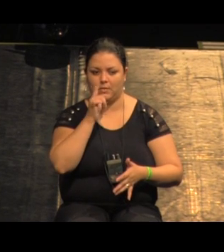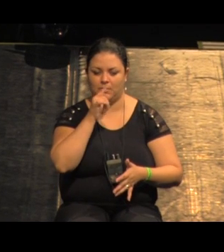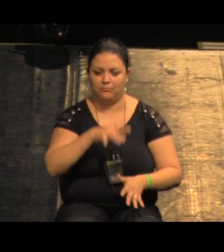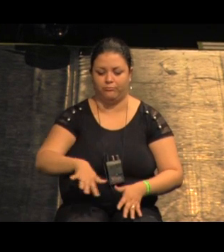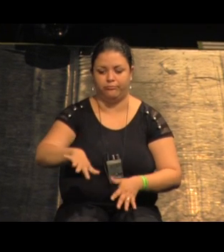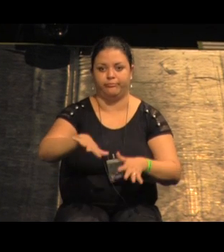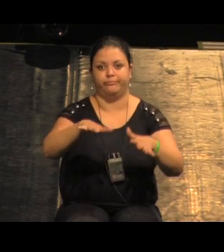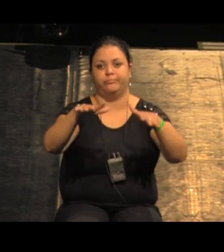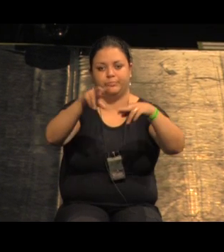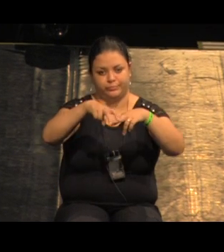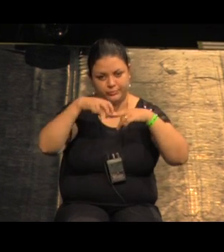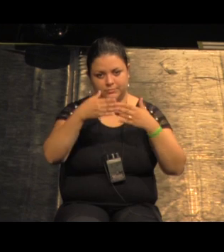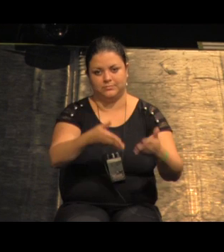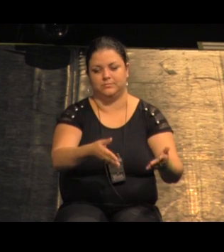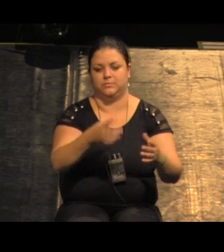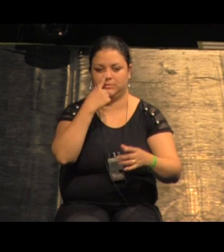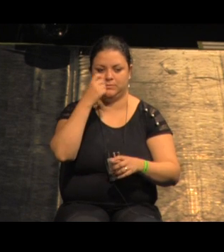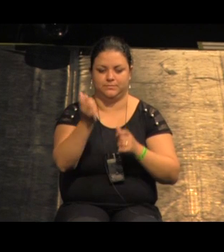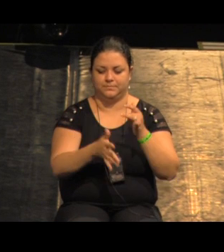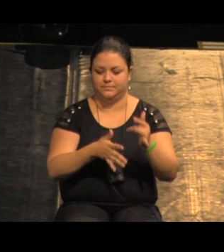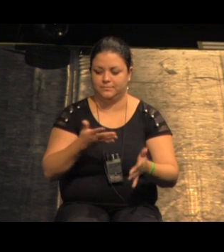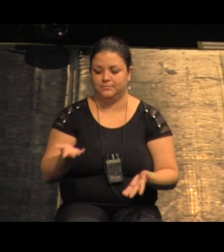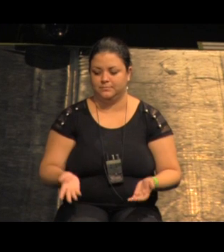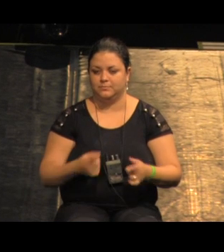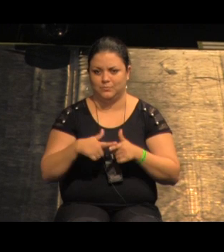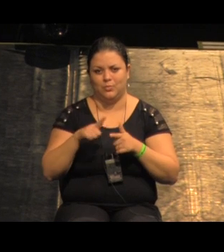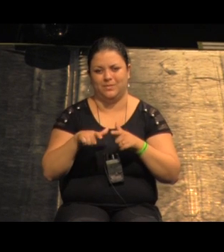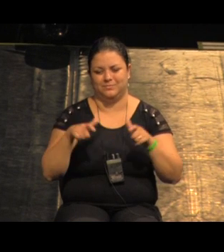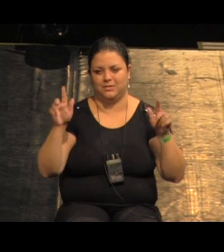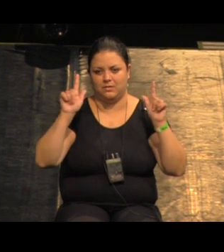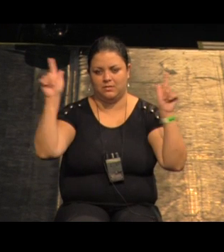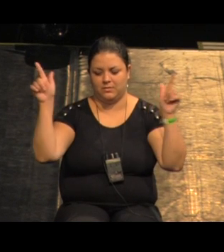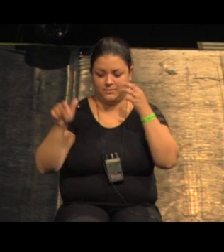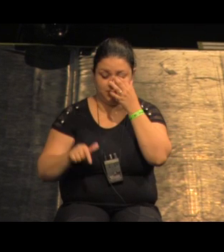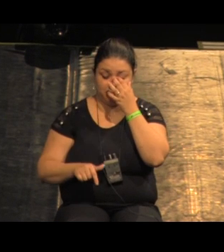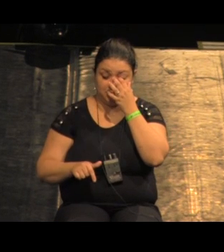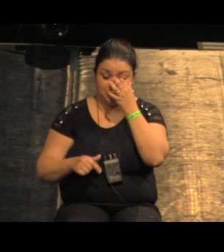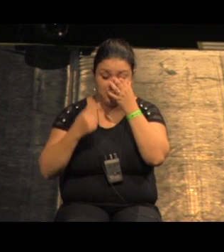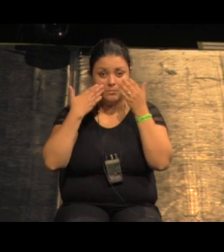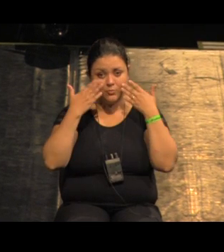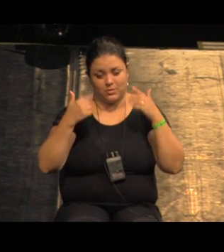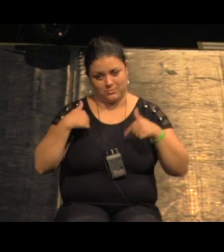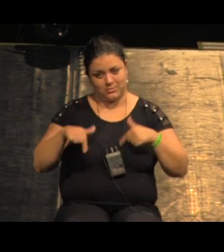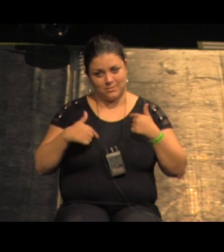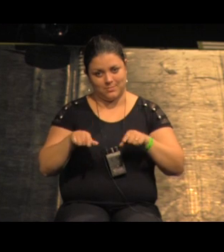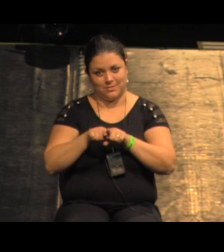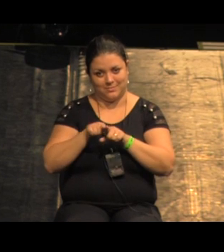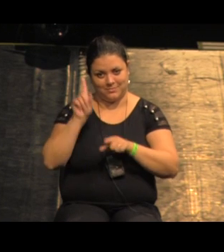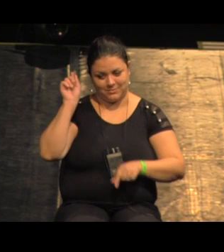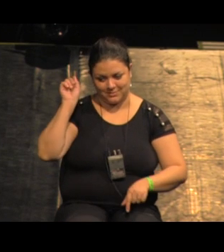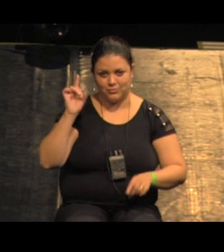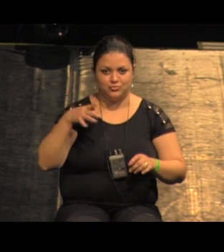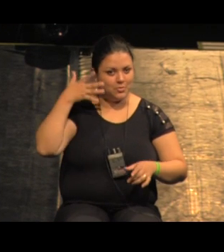país que nem o nosso que chove bastante isso vira um problema grande isso aqui é para mostrar que eu também trabalho não só faço palestra